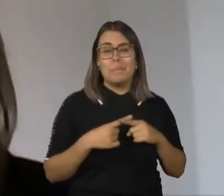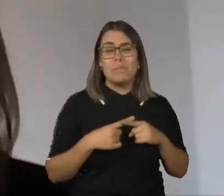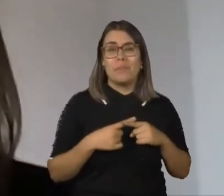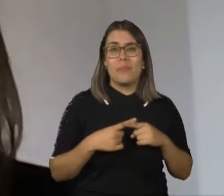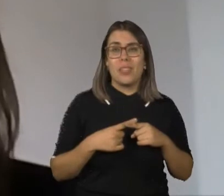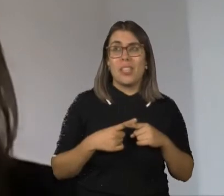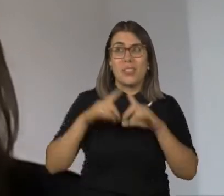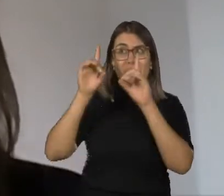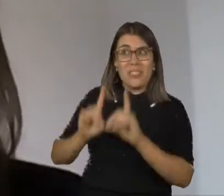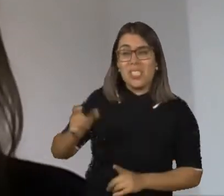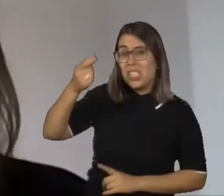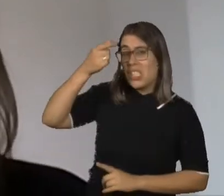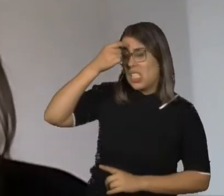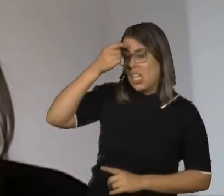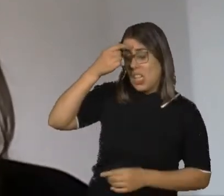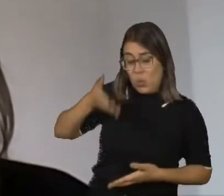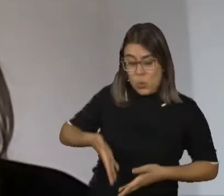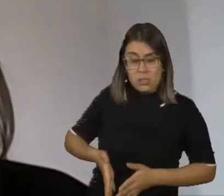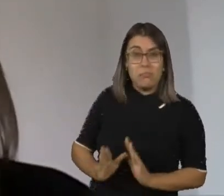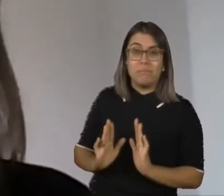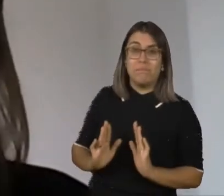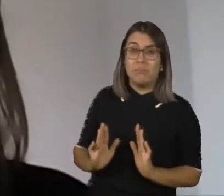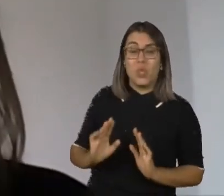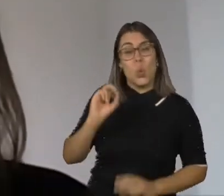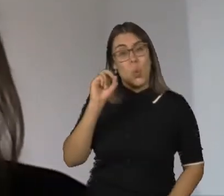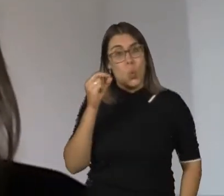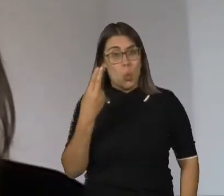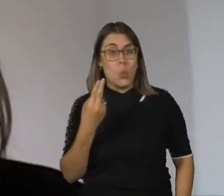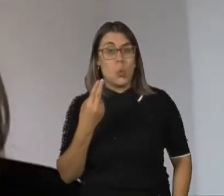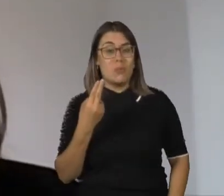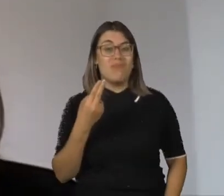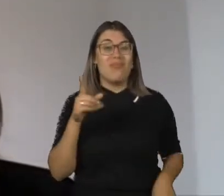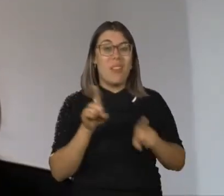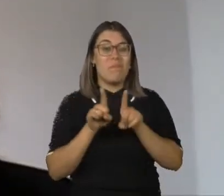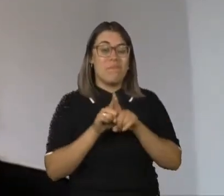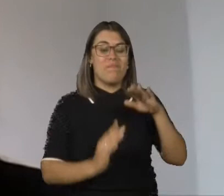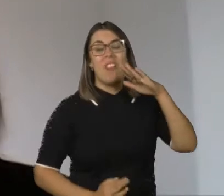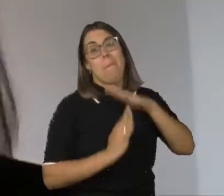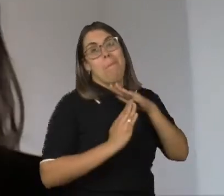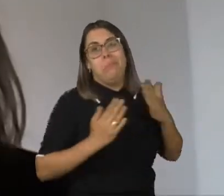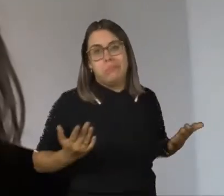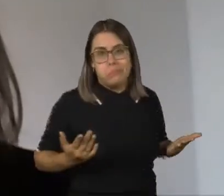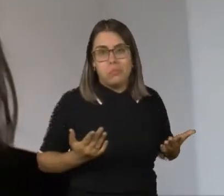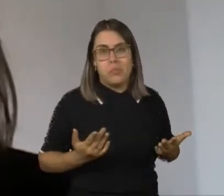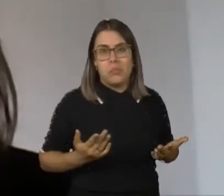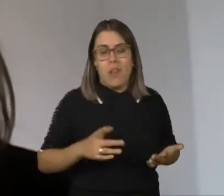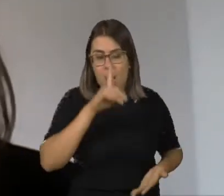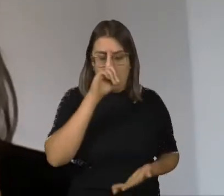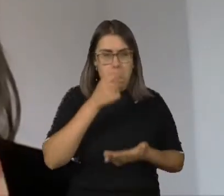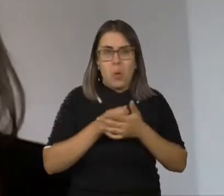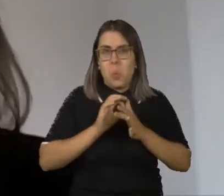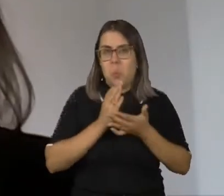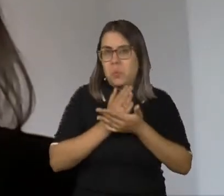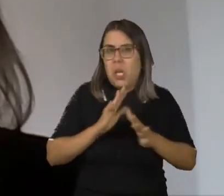intelectuais desde o seu nascimento por determinismo biológico. É isso que está